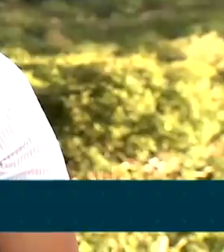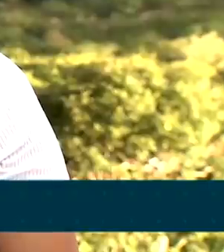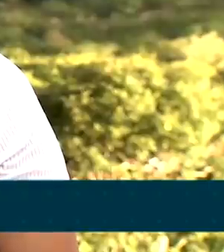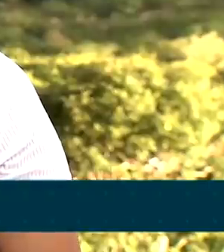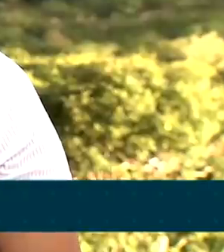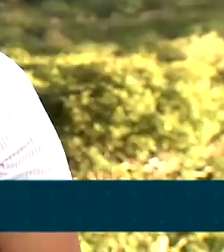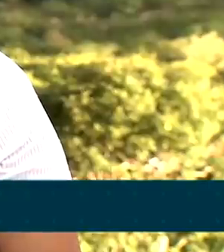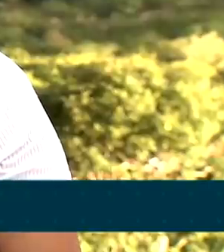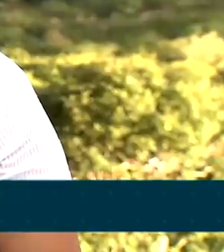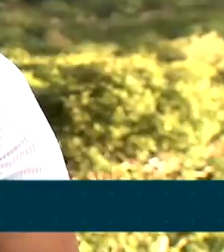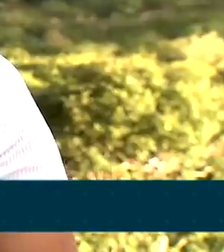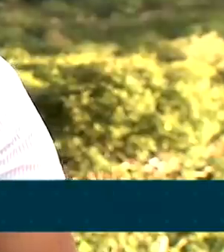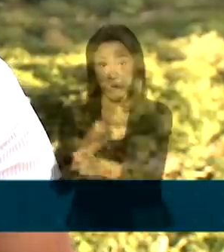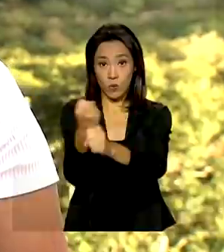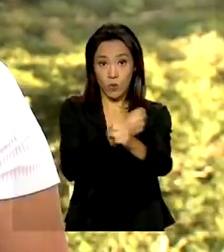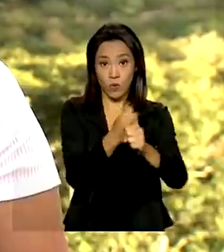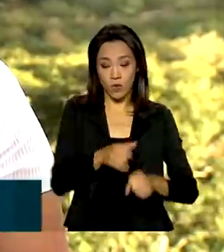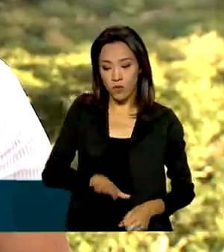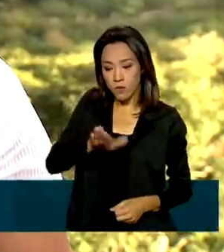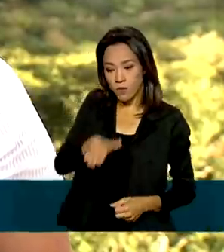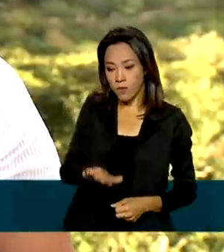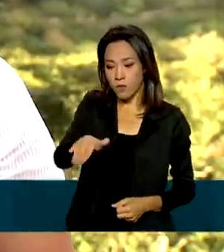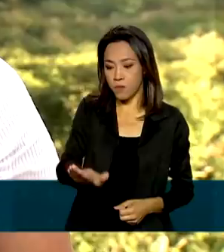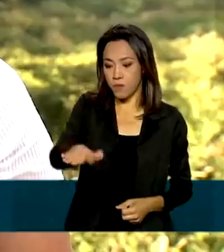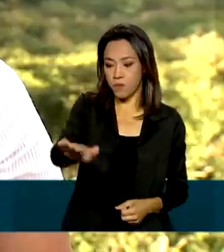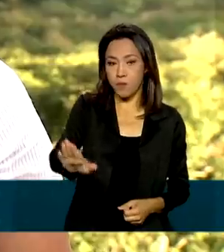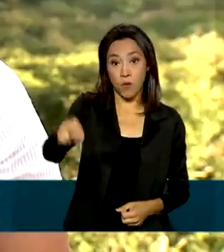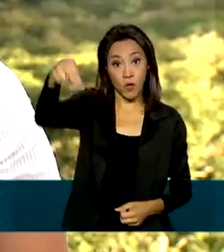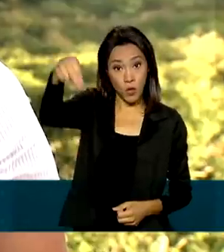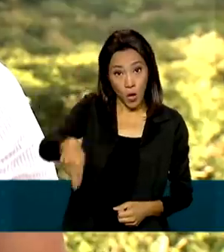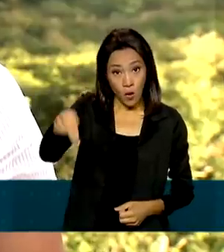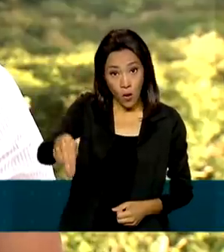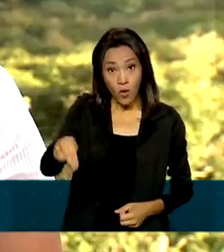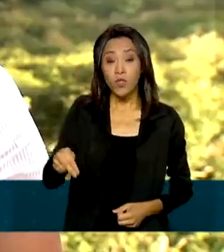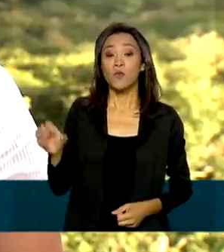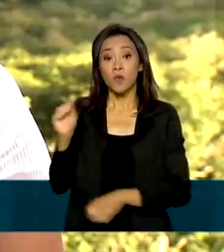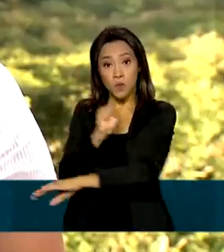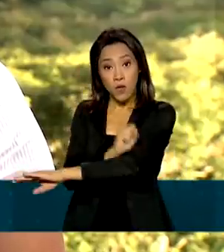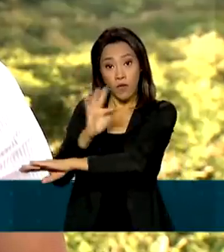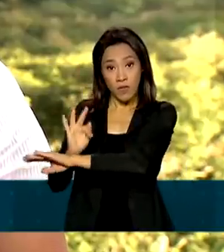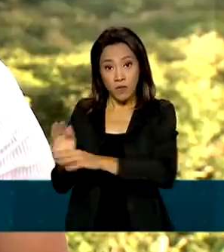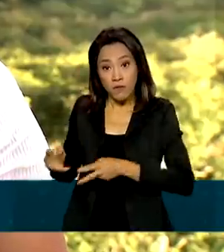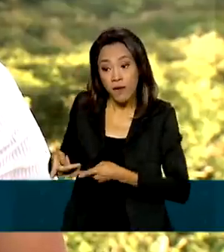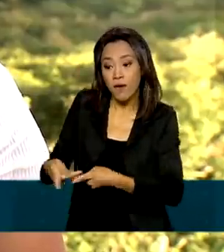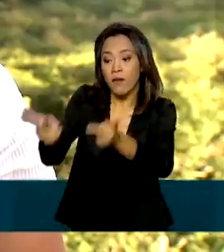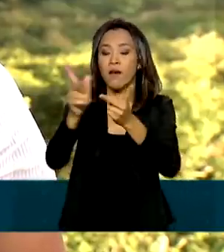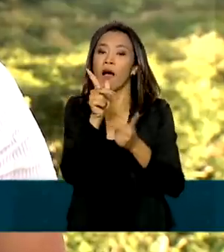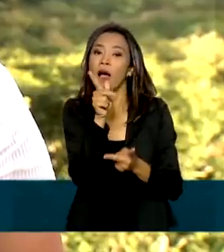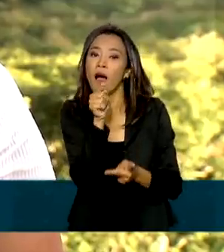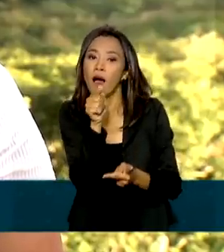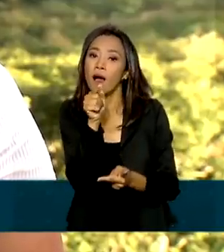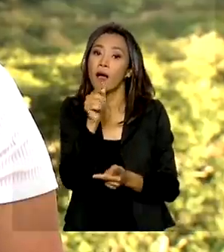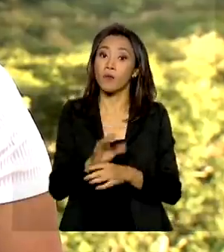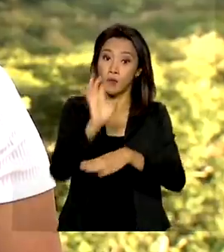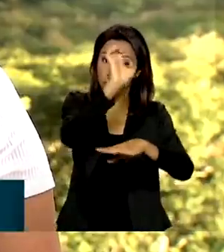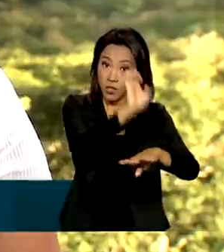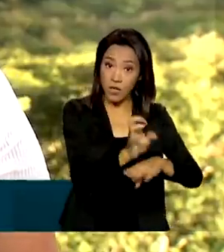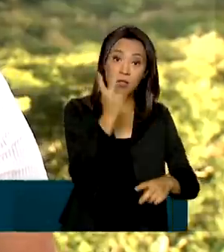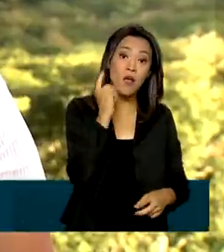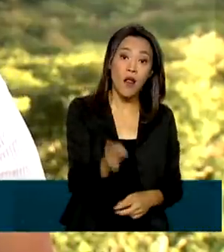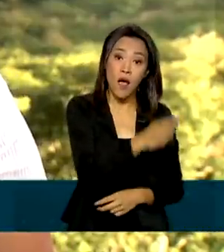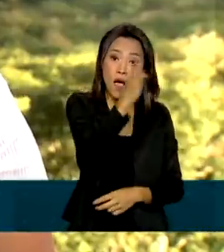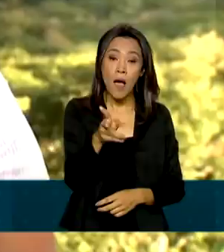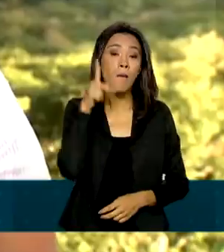As obras do eixo norte do projeto de integração do Rio São Francisco vão levar água a 54 municípios dos estados do Ceará,